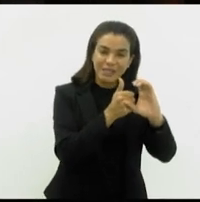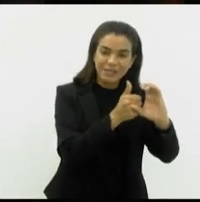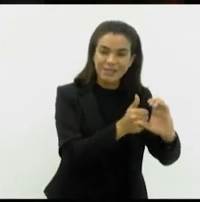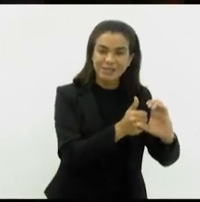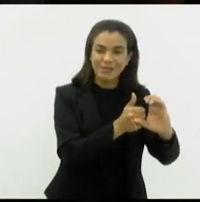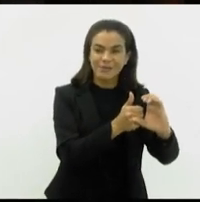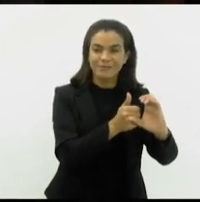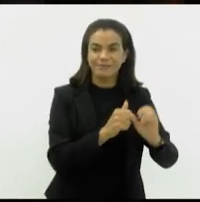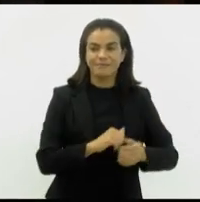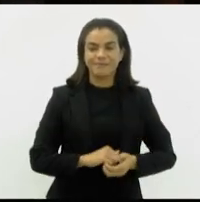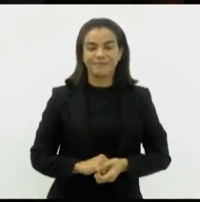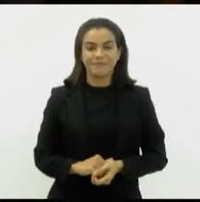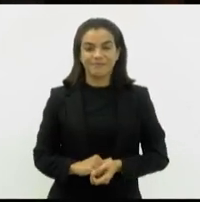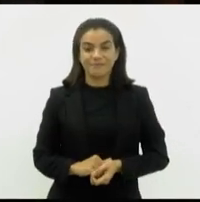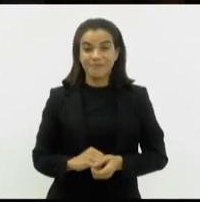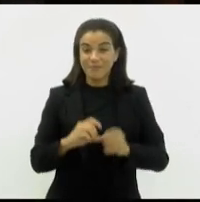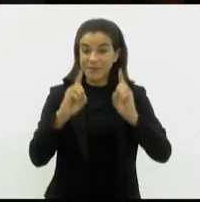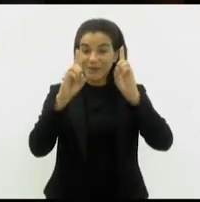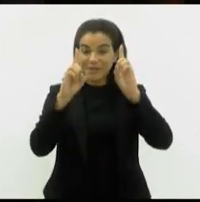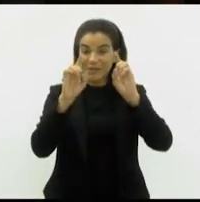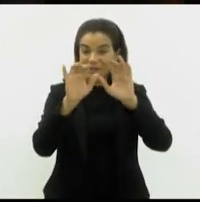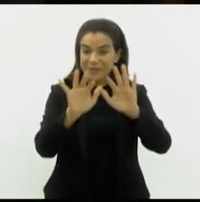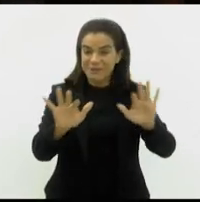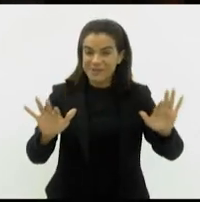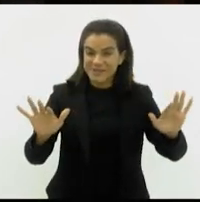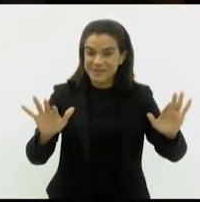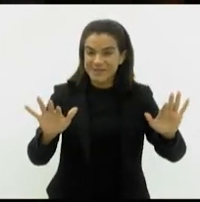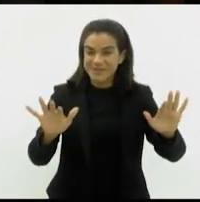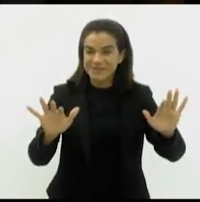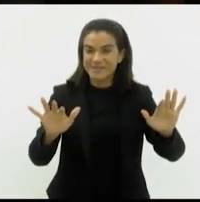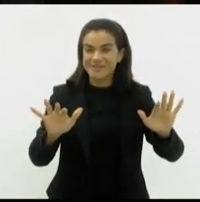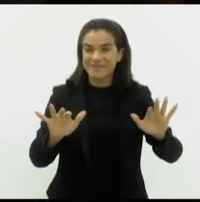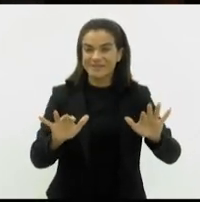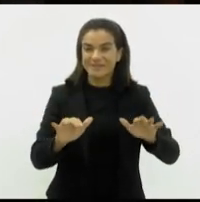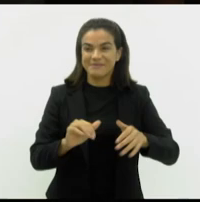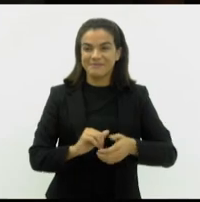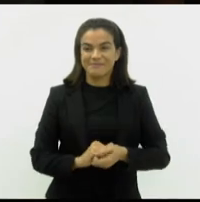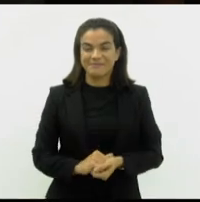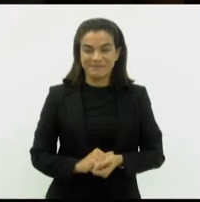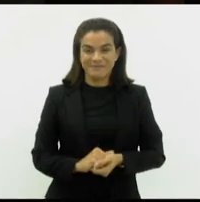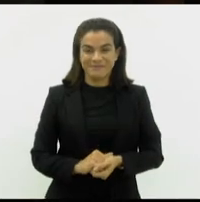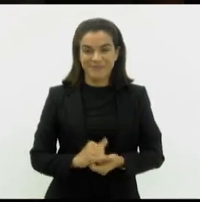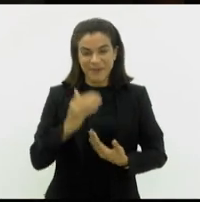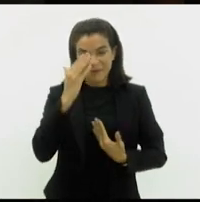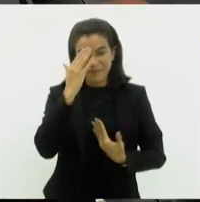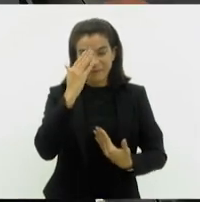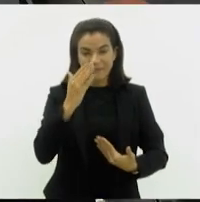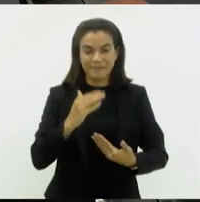Tá bom? Deus abençoe a todos e até o que era para dar errado já deu certo. Obrigado, senhor presidente.